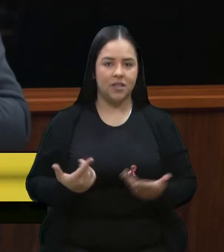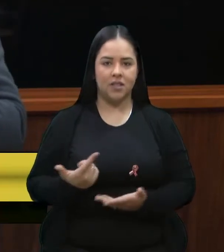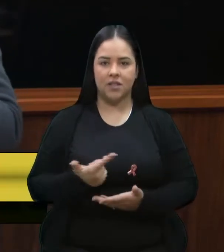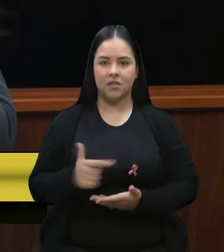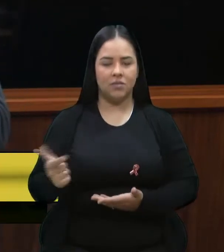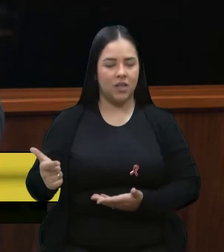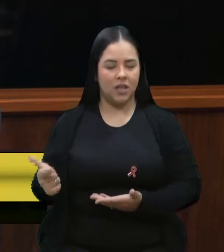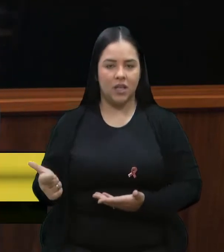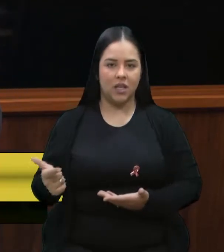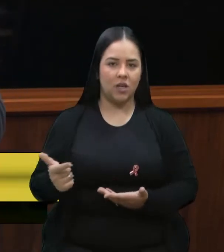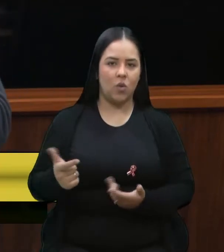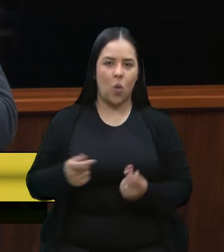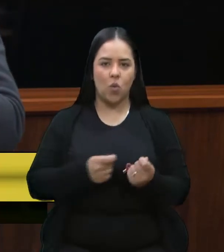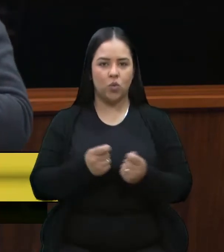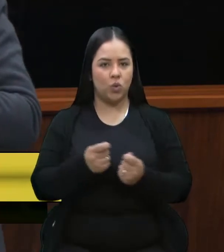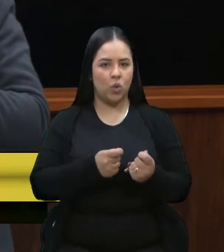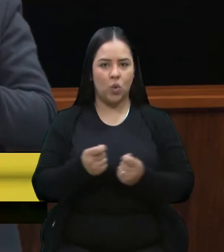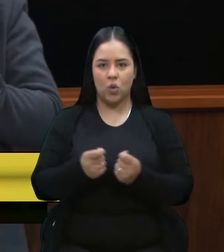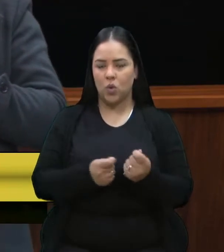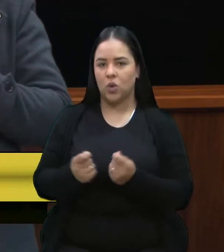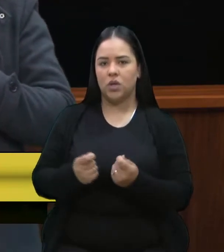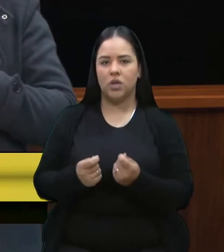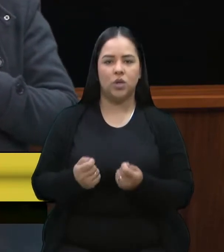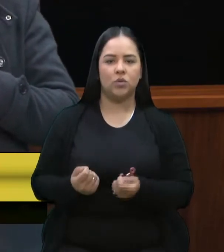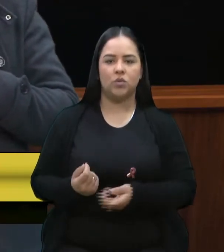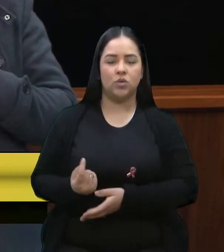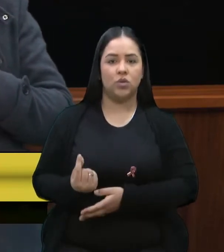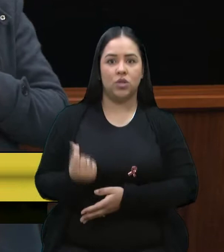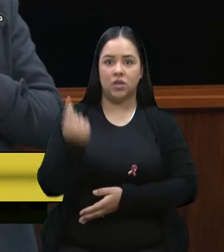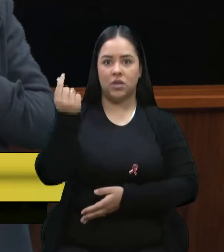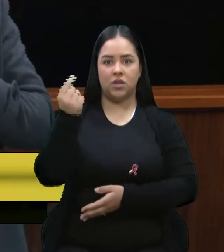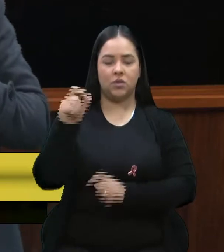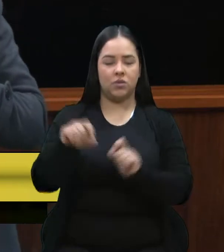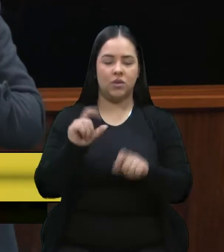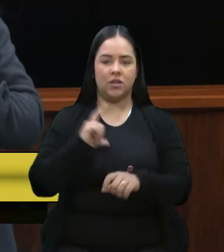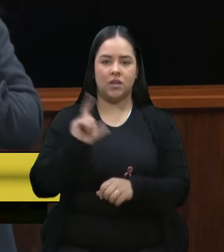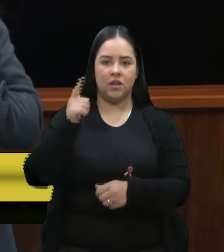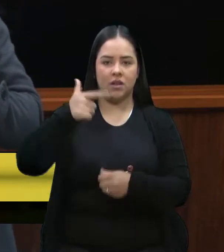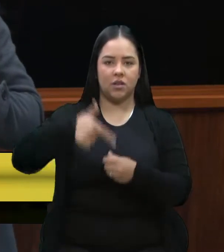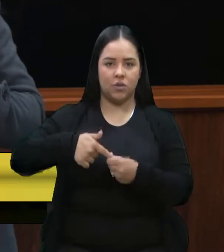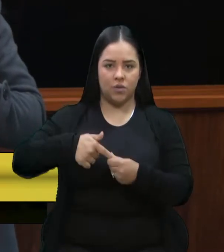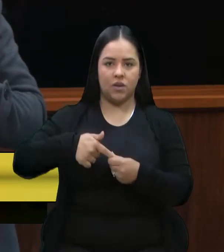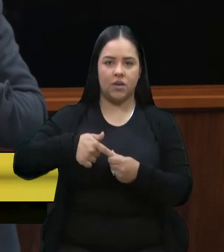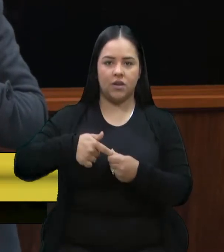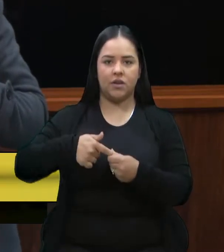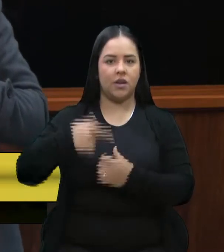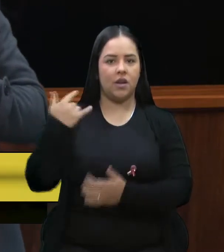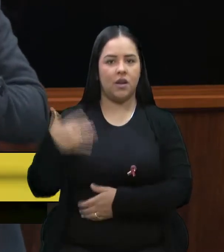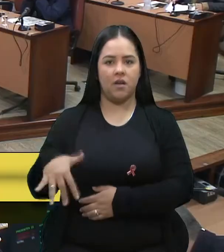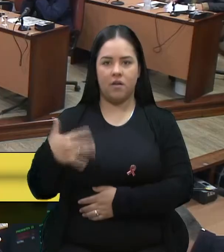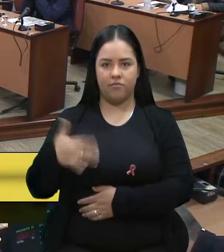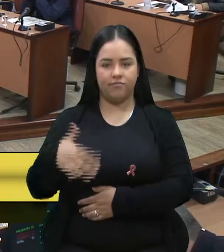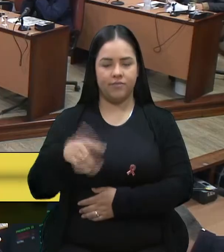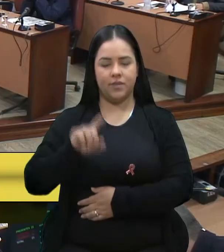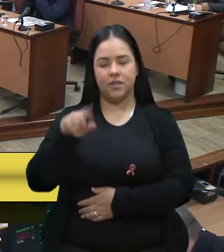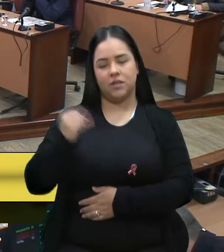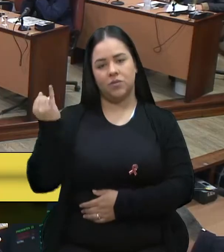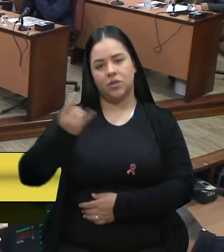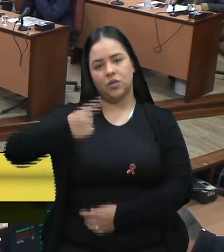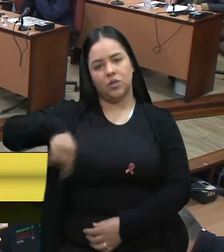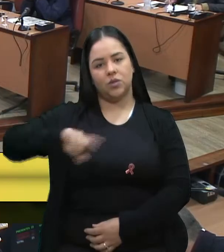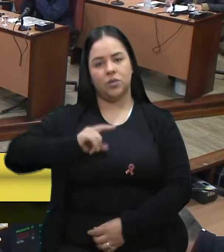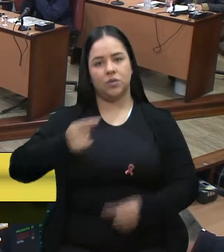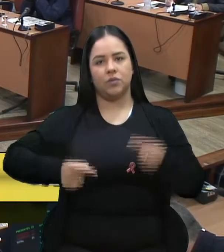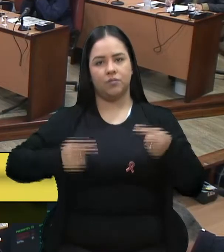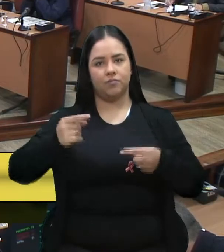dos preços aplicados aos combustíveis no Brasil. E aí é importante a gente discutir e